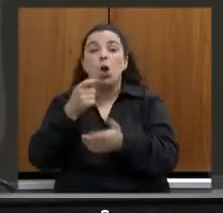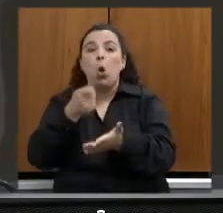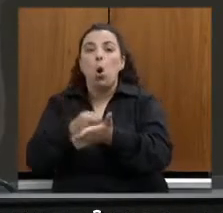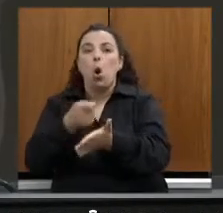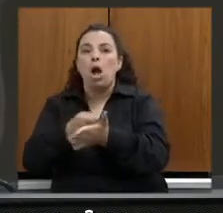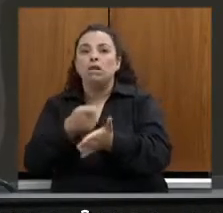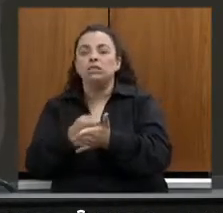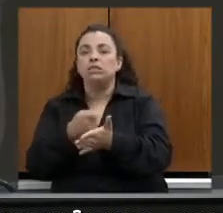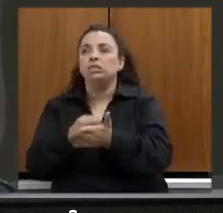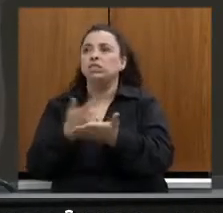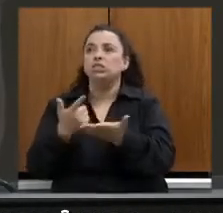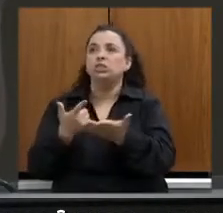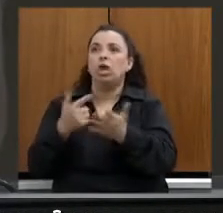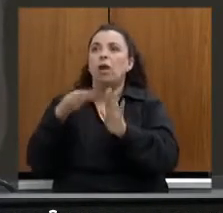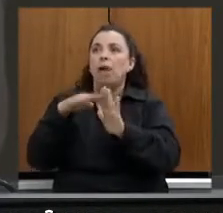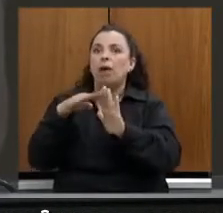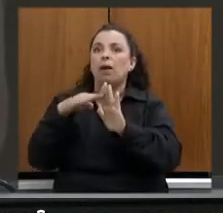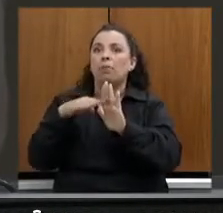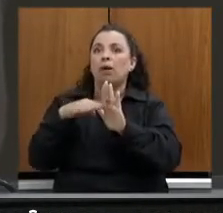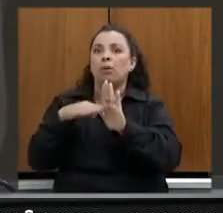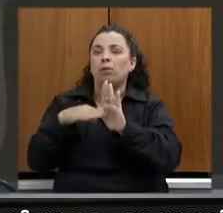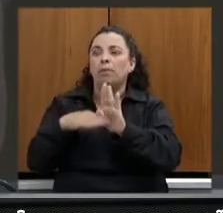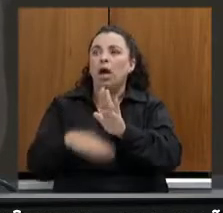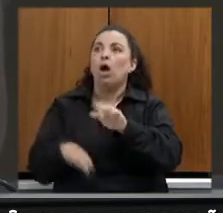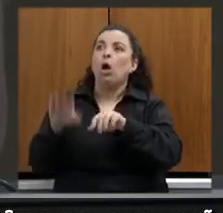que a pessoa tenha realizado